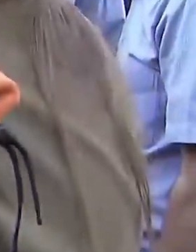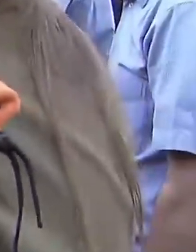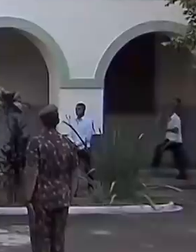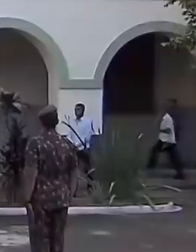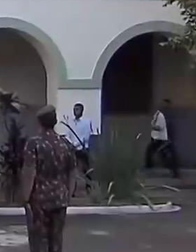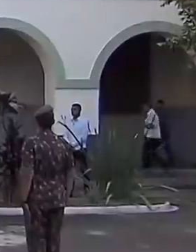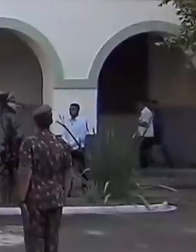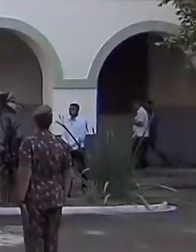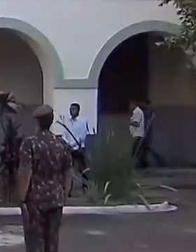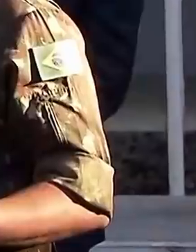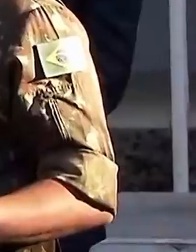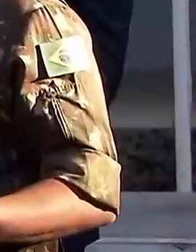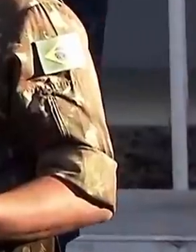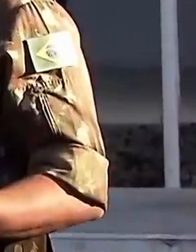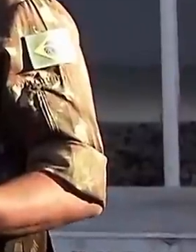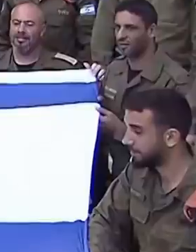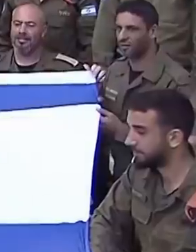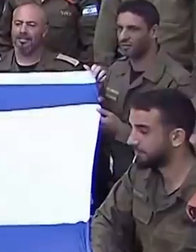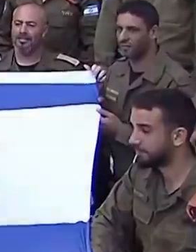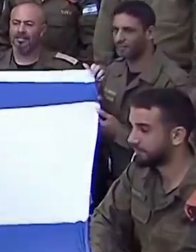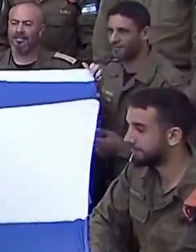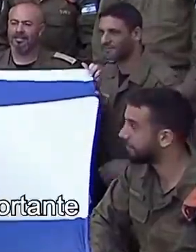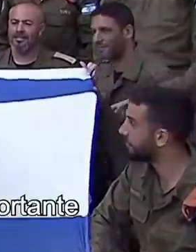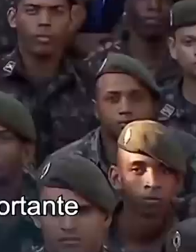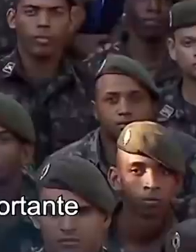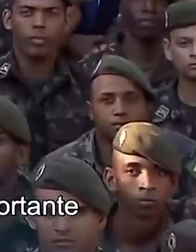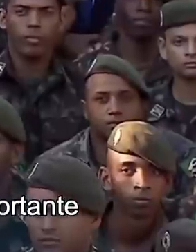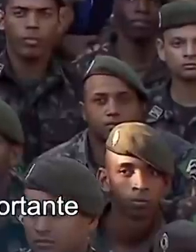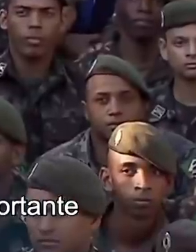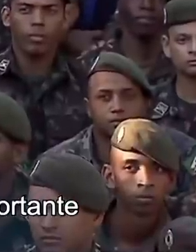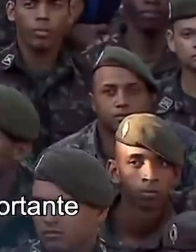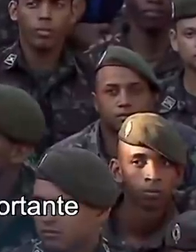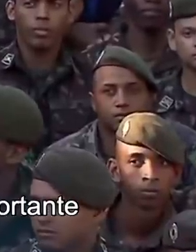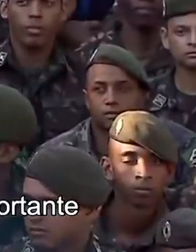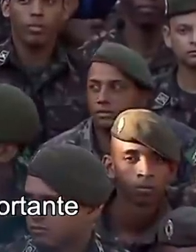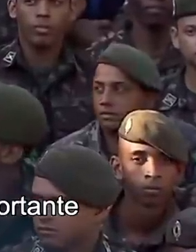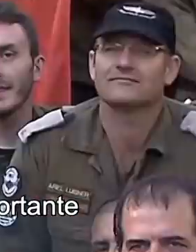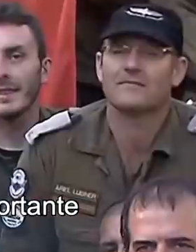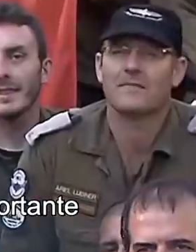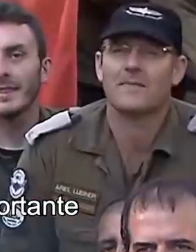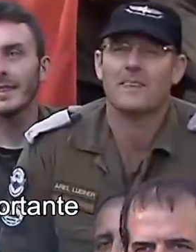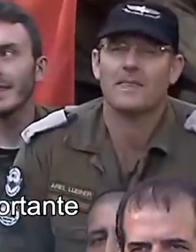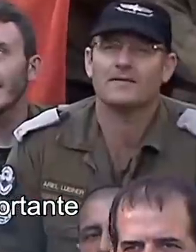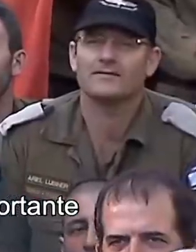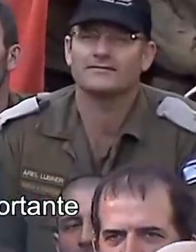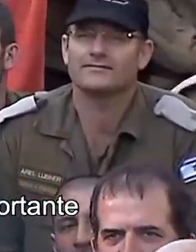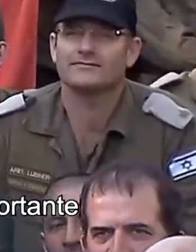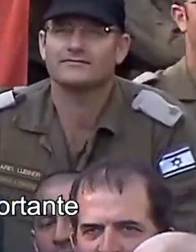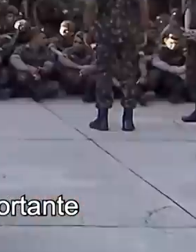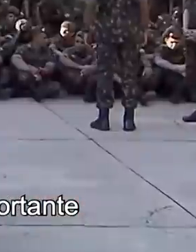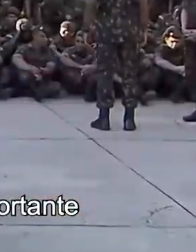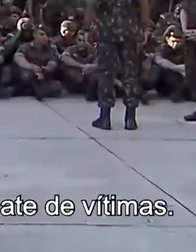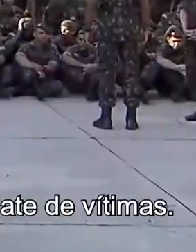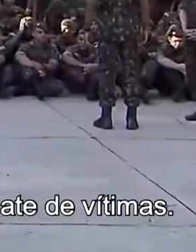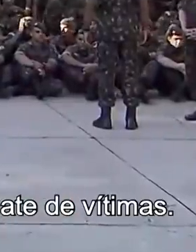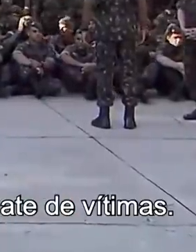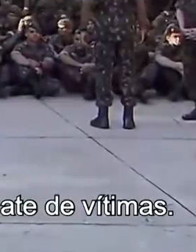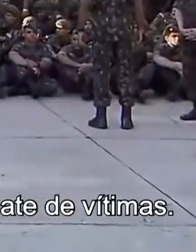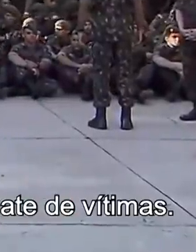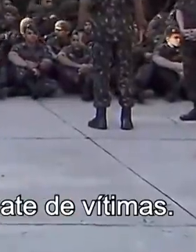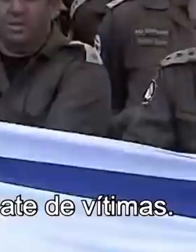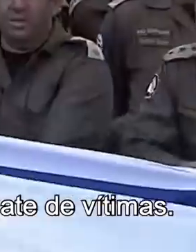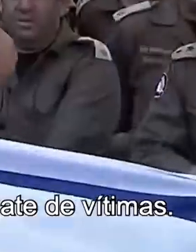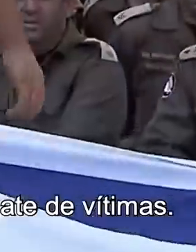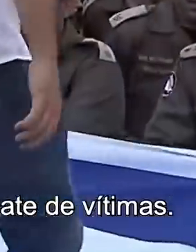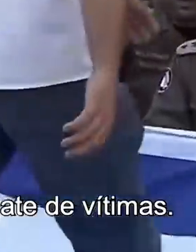Os comandantes brasileiros elogiaram a equipe que veio ao Brasil pela grande e importante